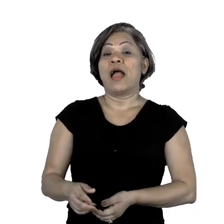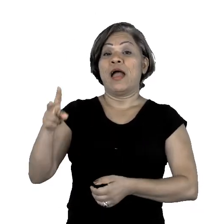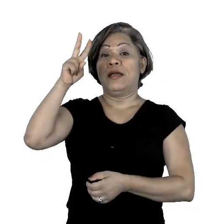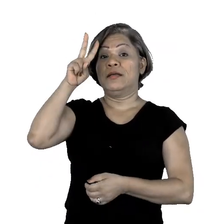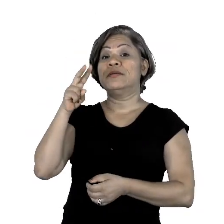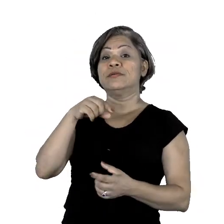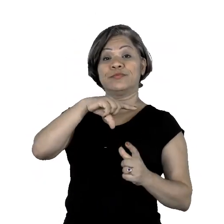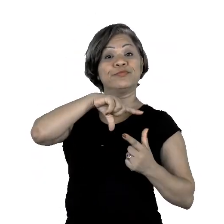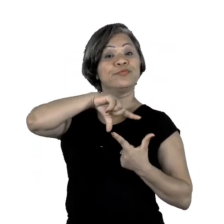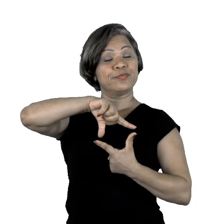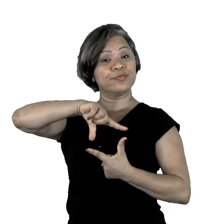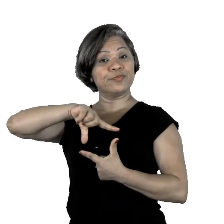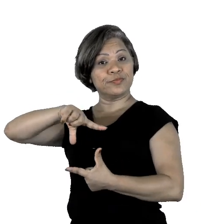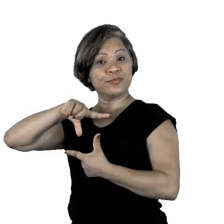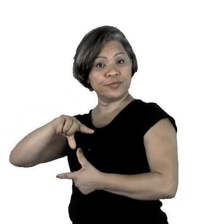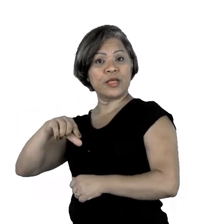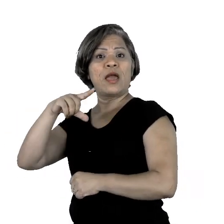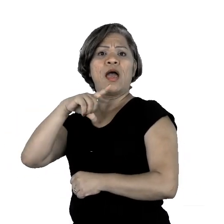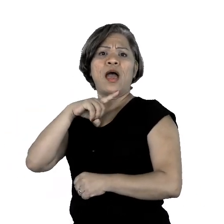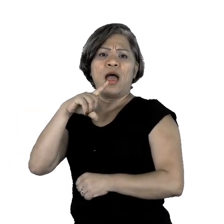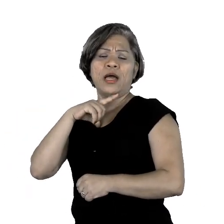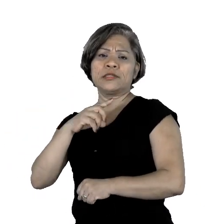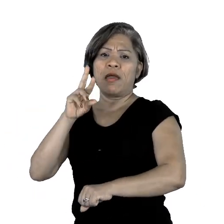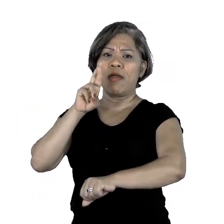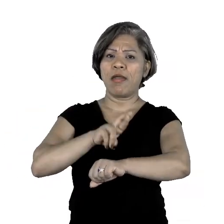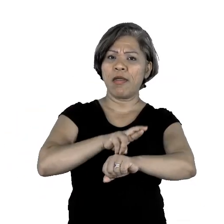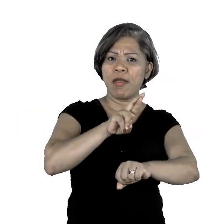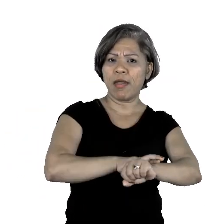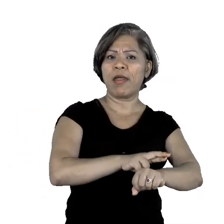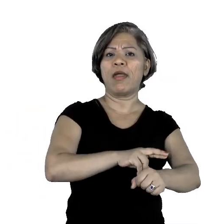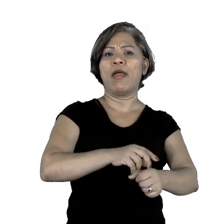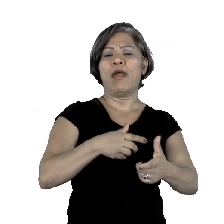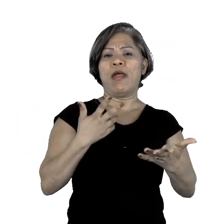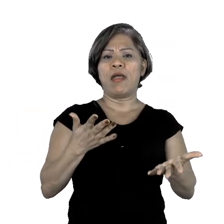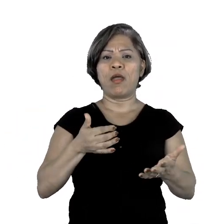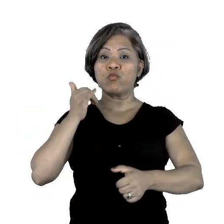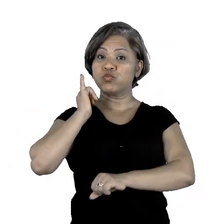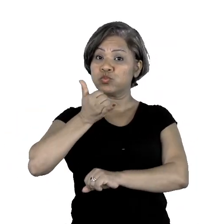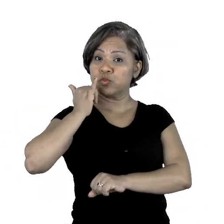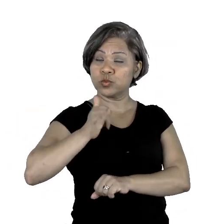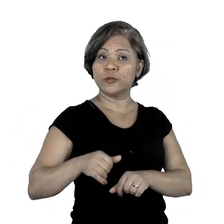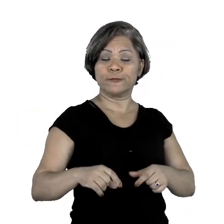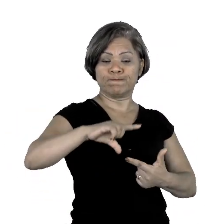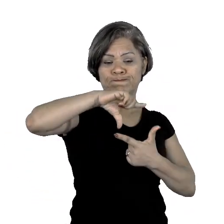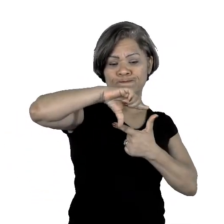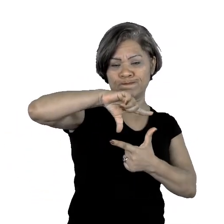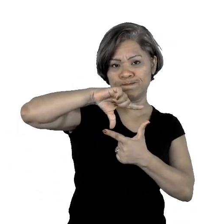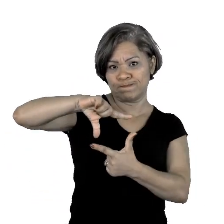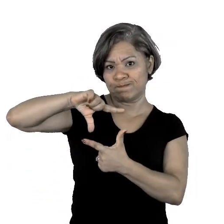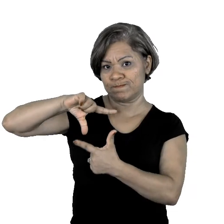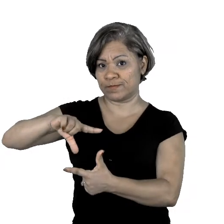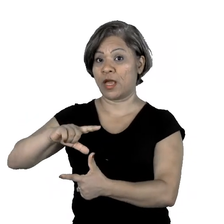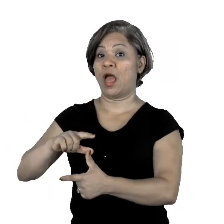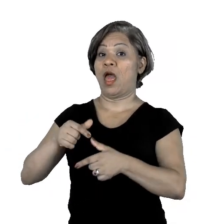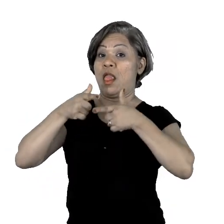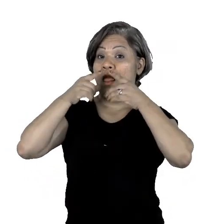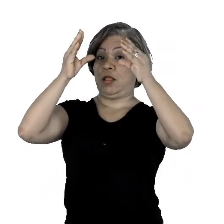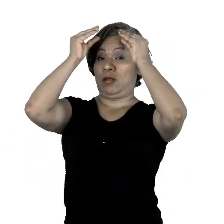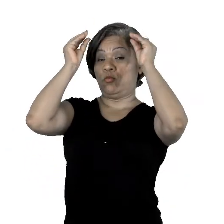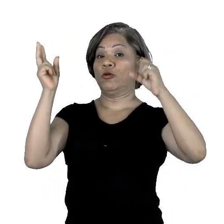compõem-se de enredos, narrados em quadros, por meio de uma linguagem verbal e não verbal.